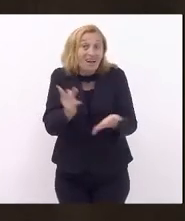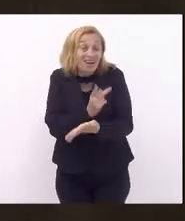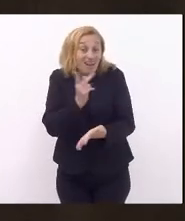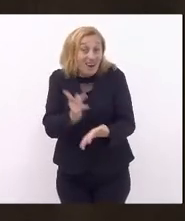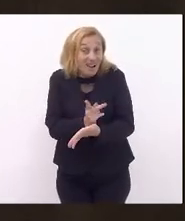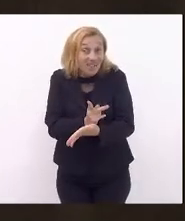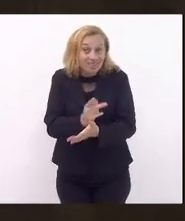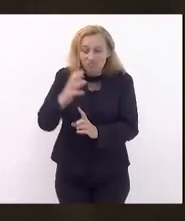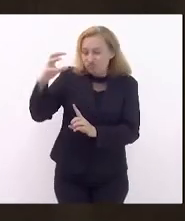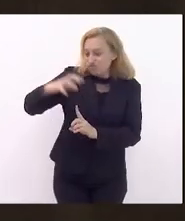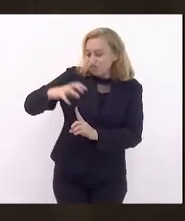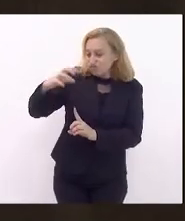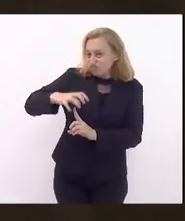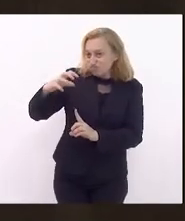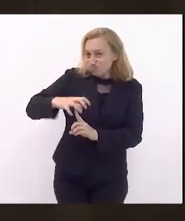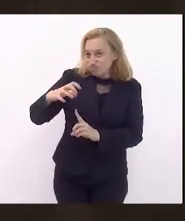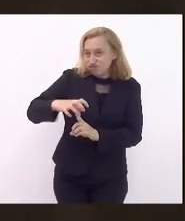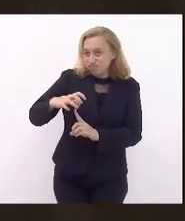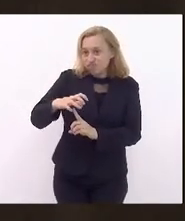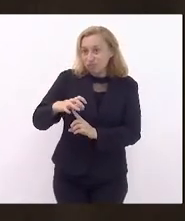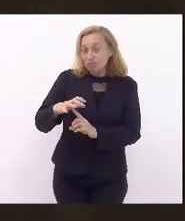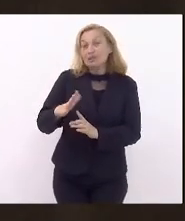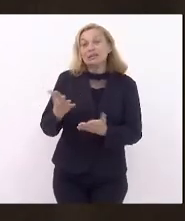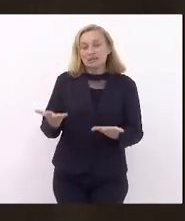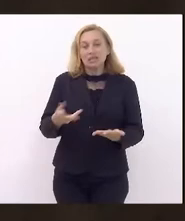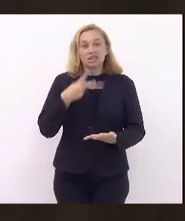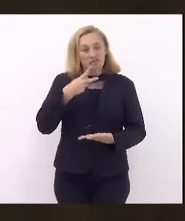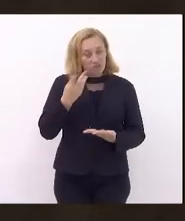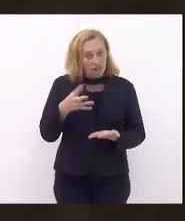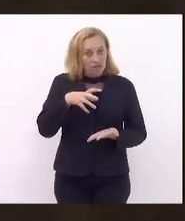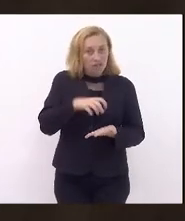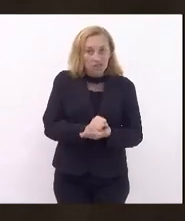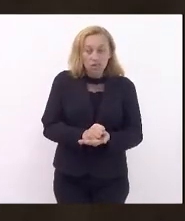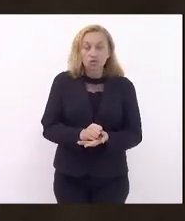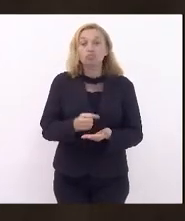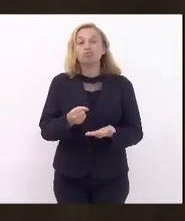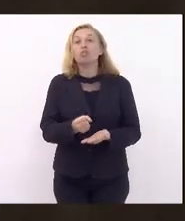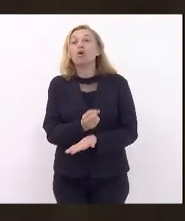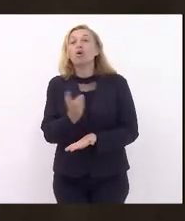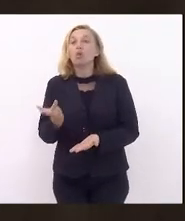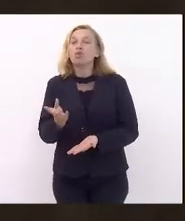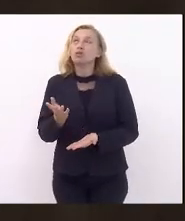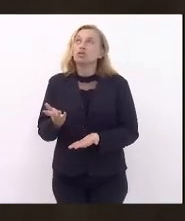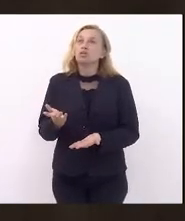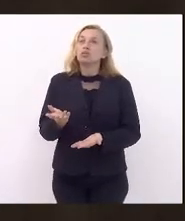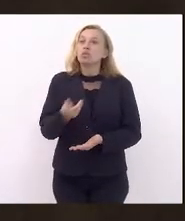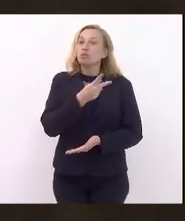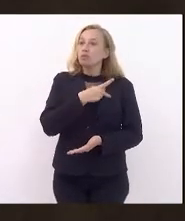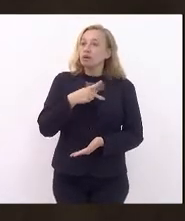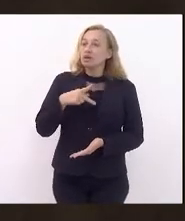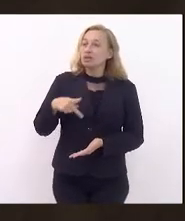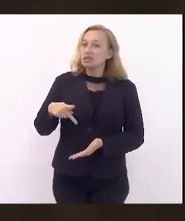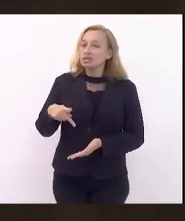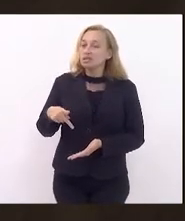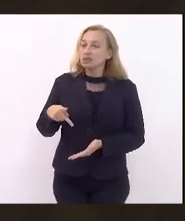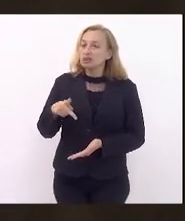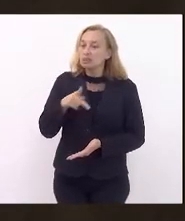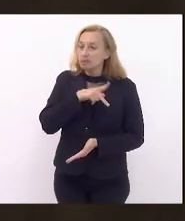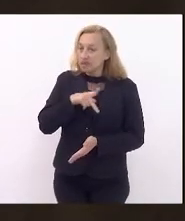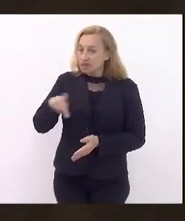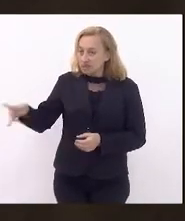pressão, indecorosa. Então, eu queria deixar esse registro. Quanto ao presidente da Petrobras,